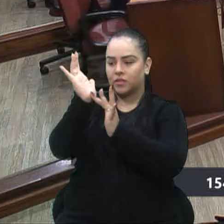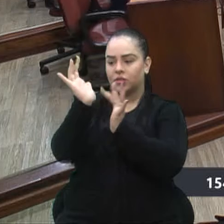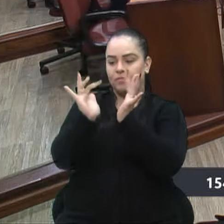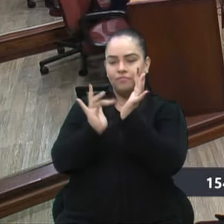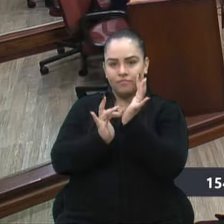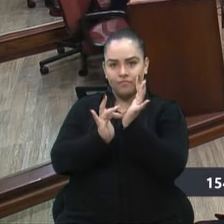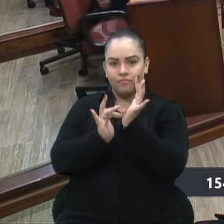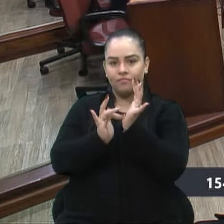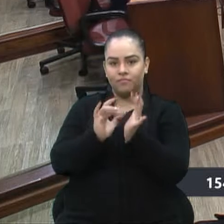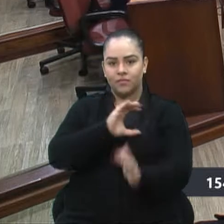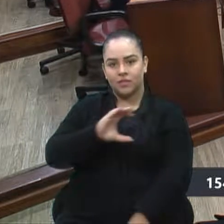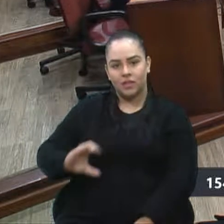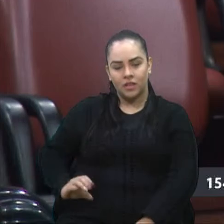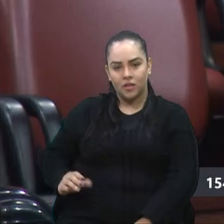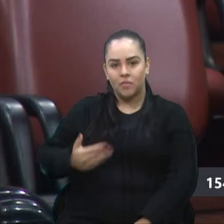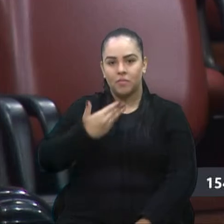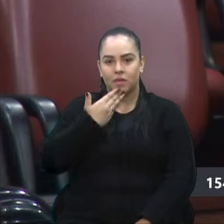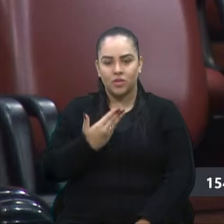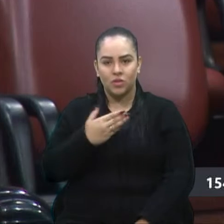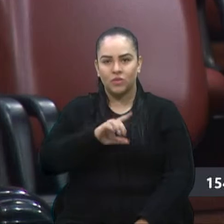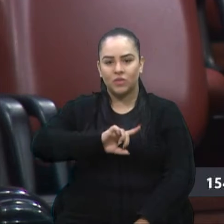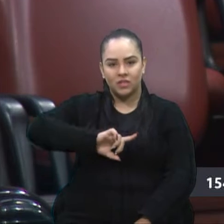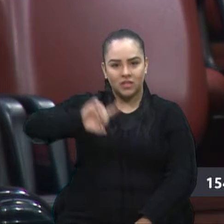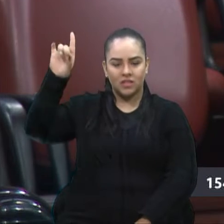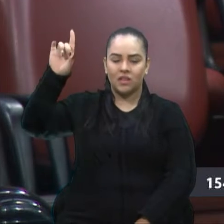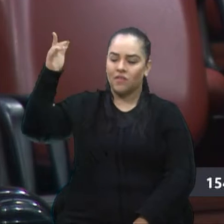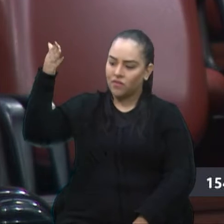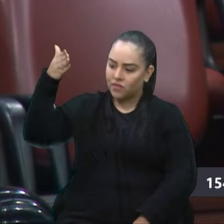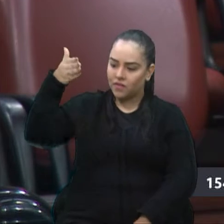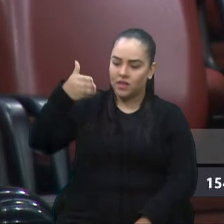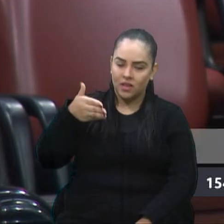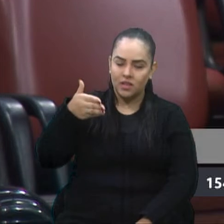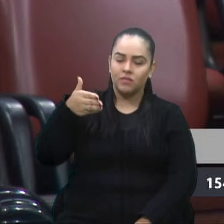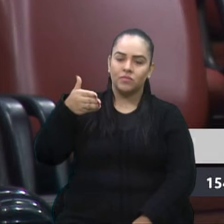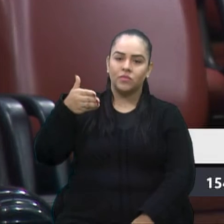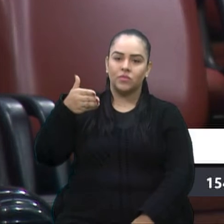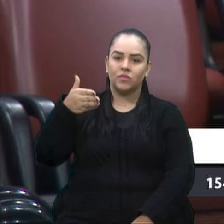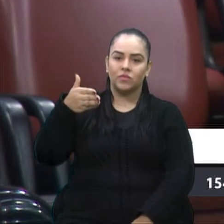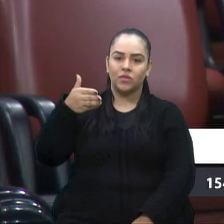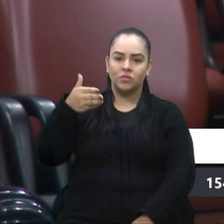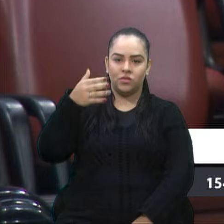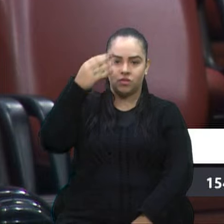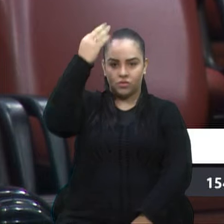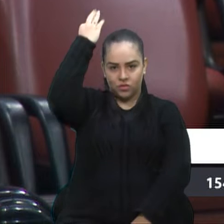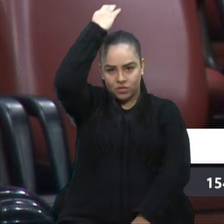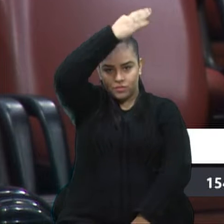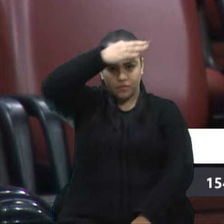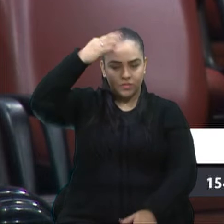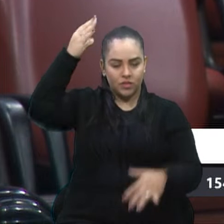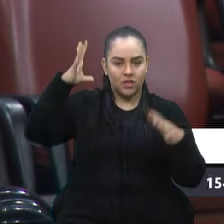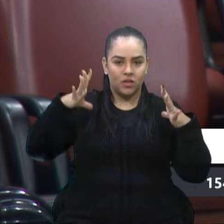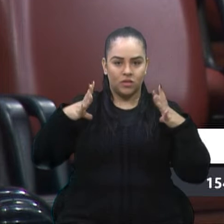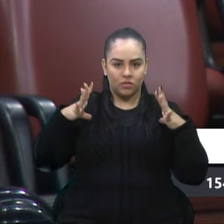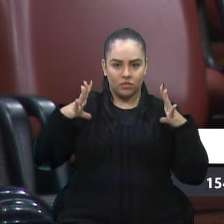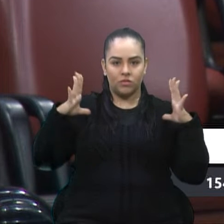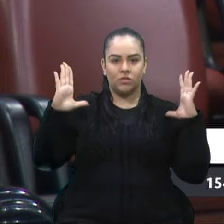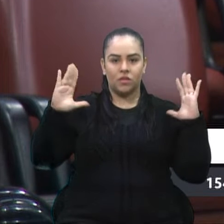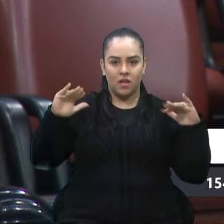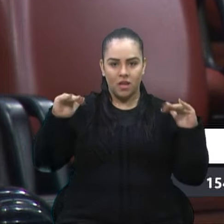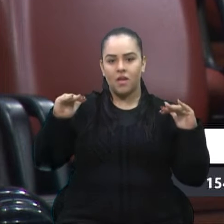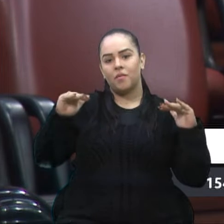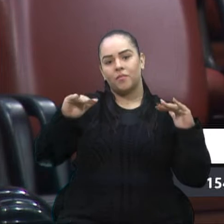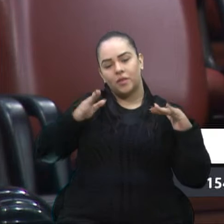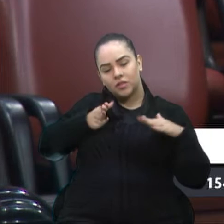eu peço, meu Deus, que o Senhor venha agora, através dos teus anjos, visitar a Estela, lá naquele leite de hospital.